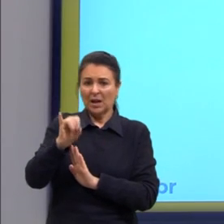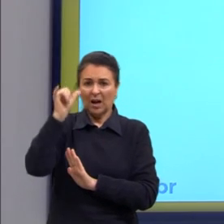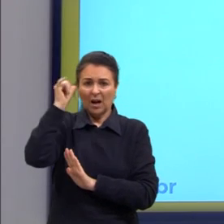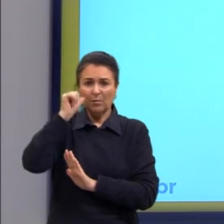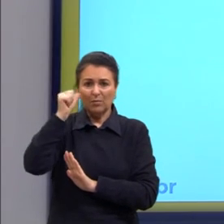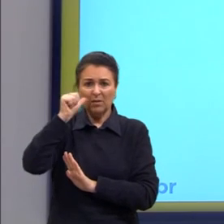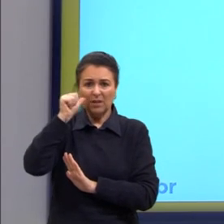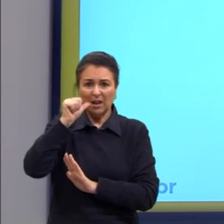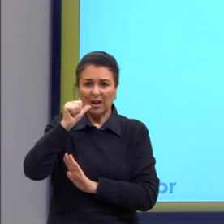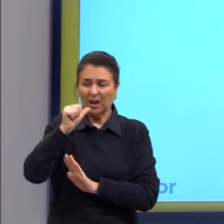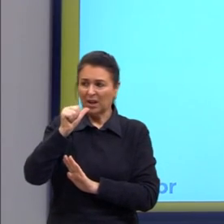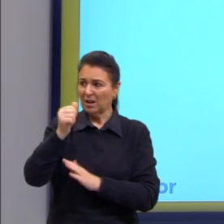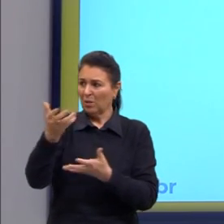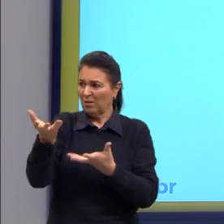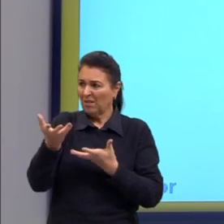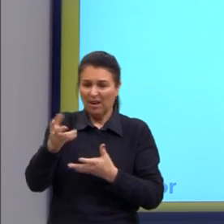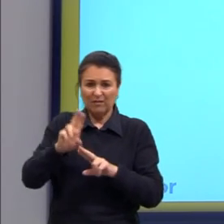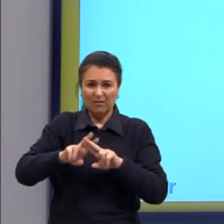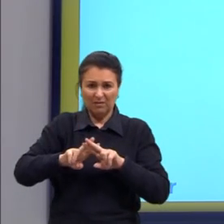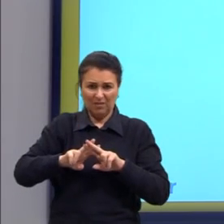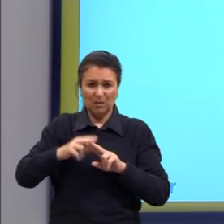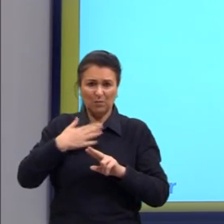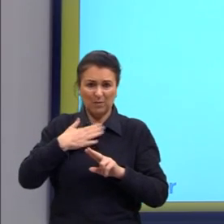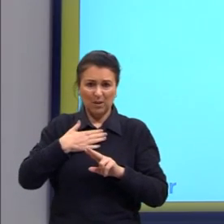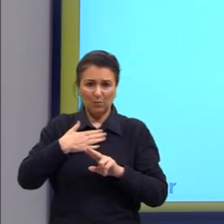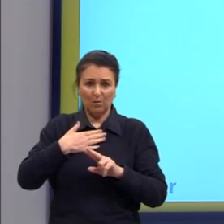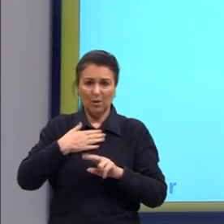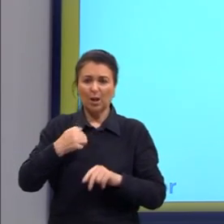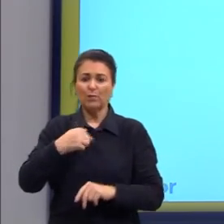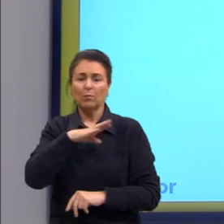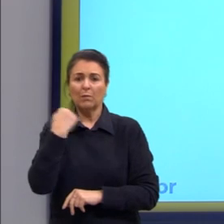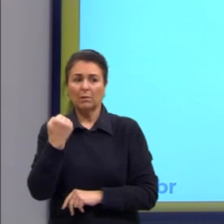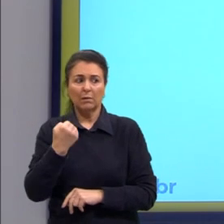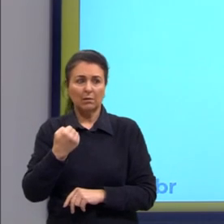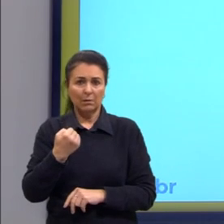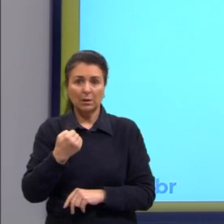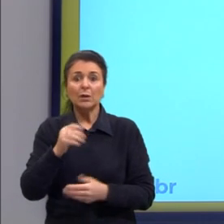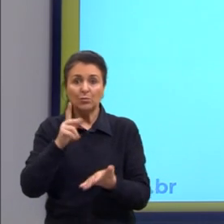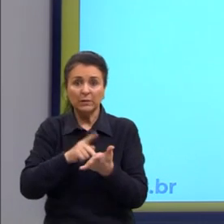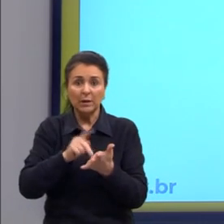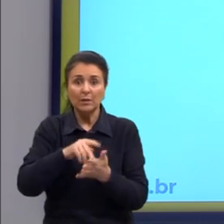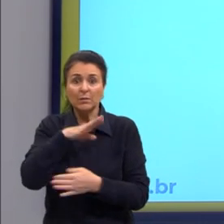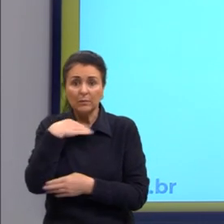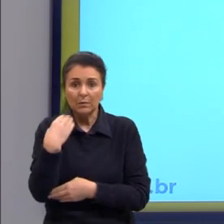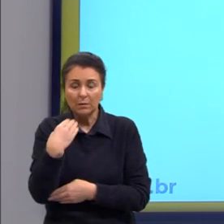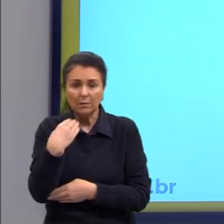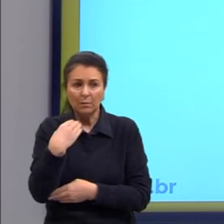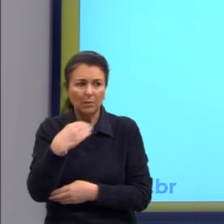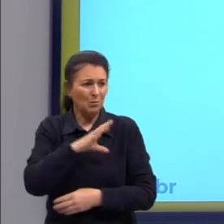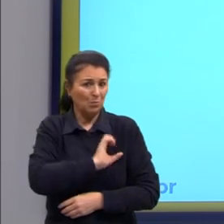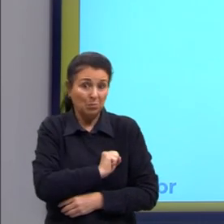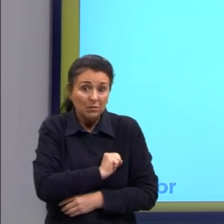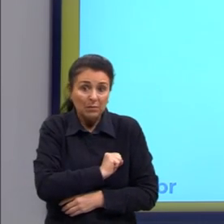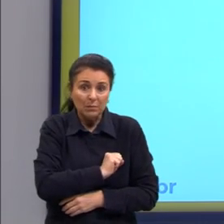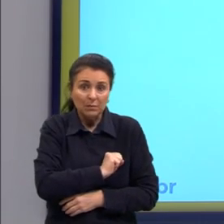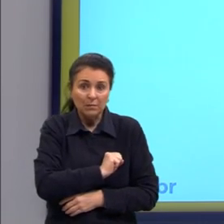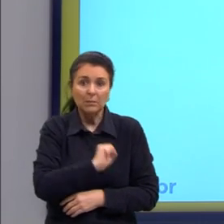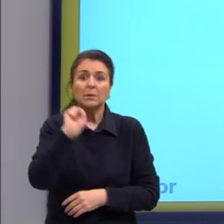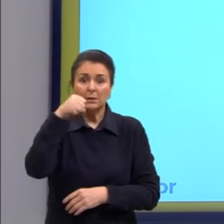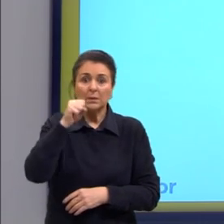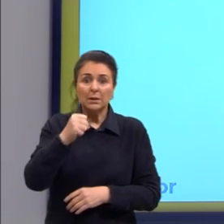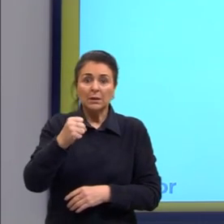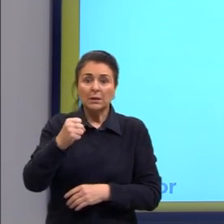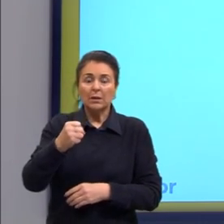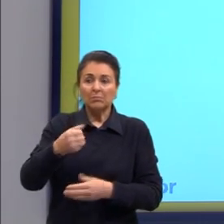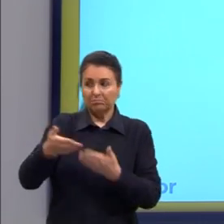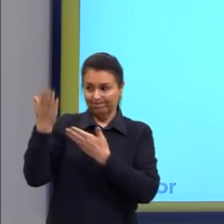morre mesmo, gente. Como assim, professora? Como que as pessoas conseguem morrer por amor? Pois elas morrem. Naquela época, elas morrem. Hoje,